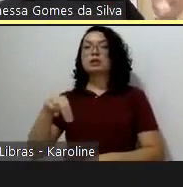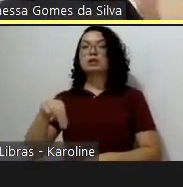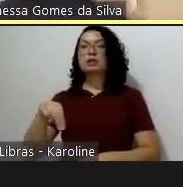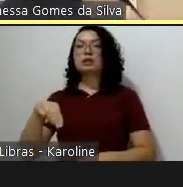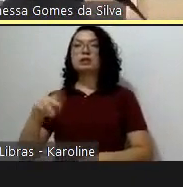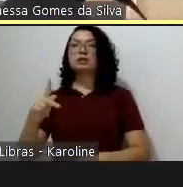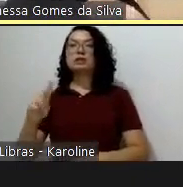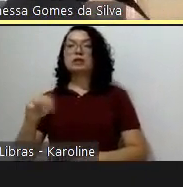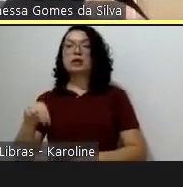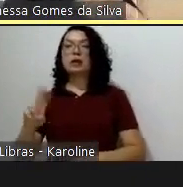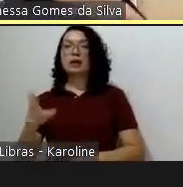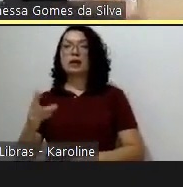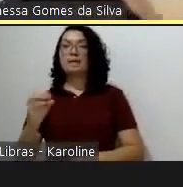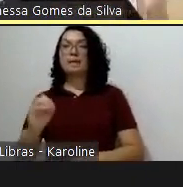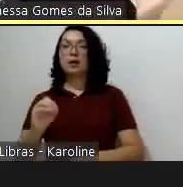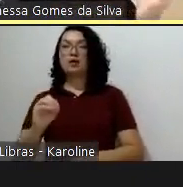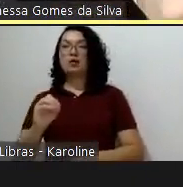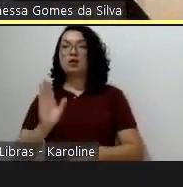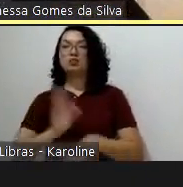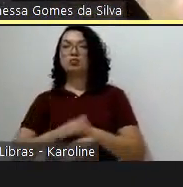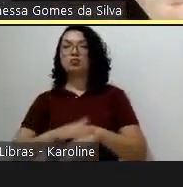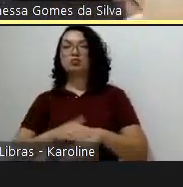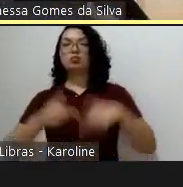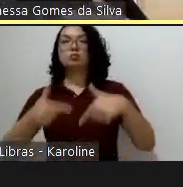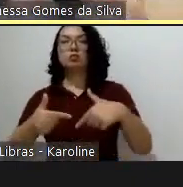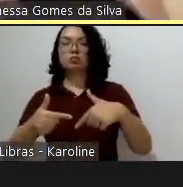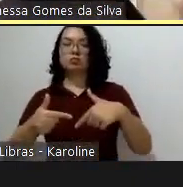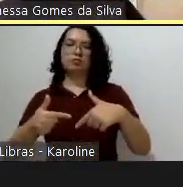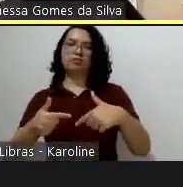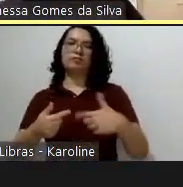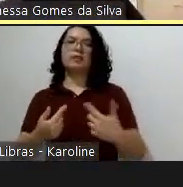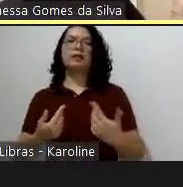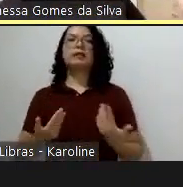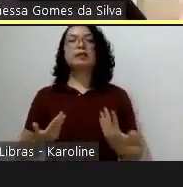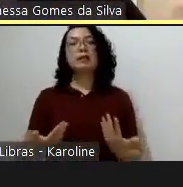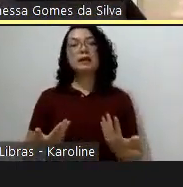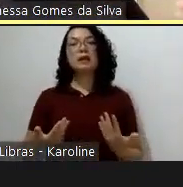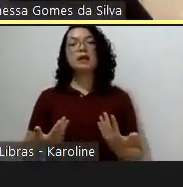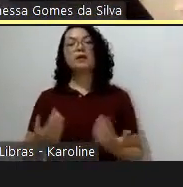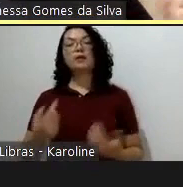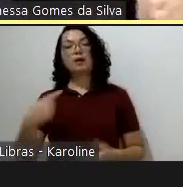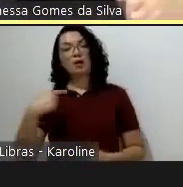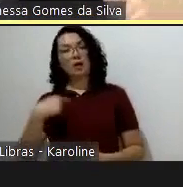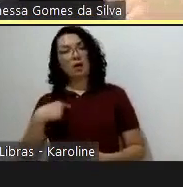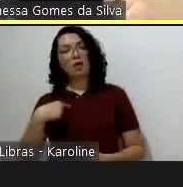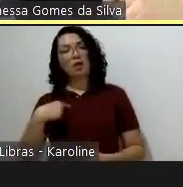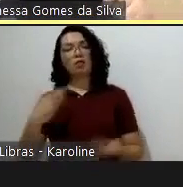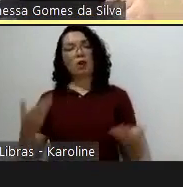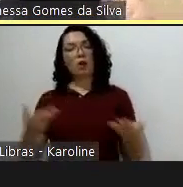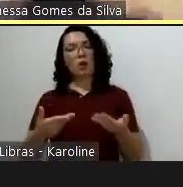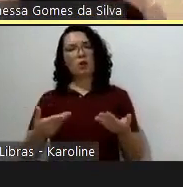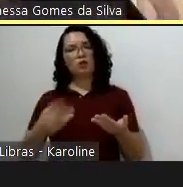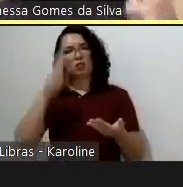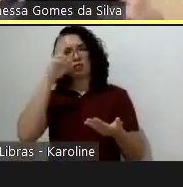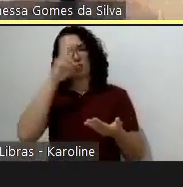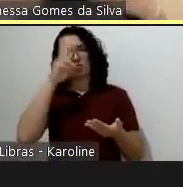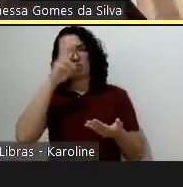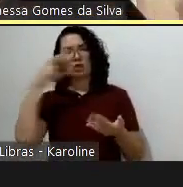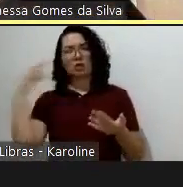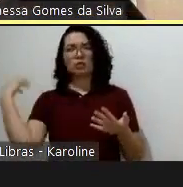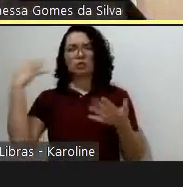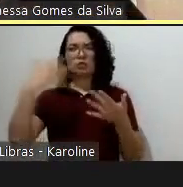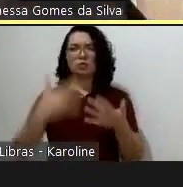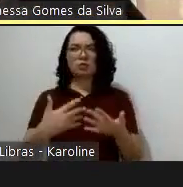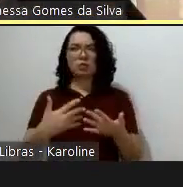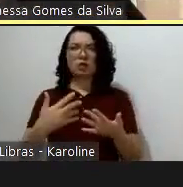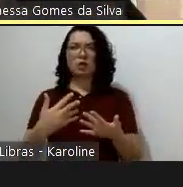E a mim, como formadora, ao longo desses anos que eu vou relatar aqui, eu vou contar uma história para vocês, na verdade. Como que eu,